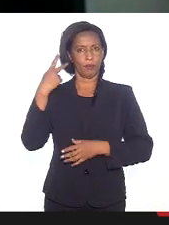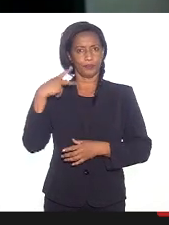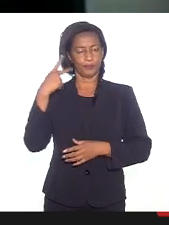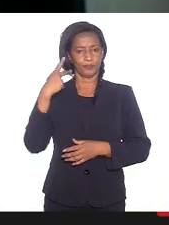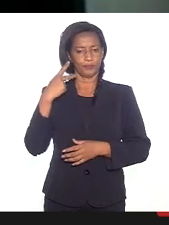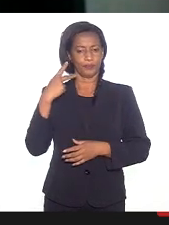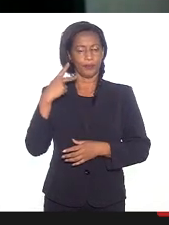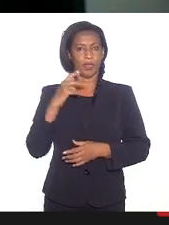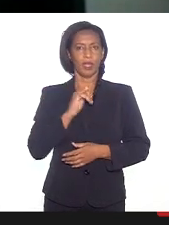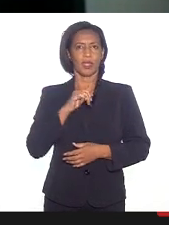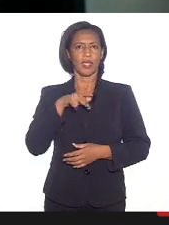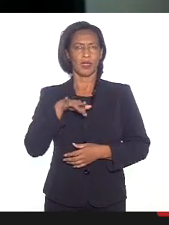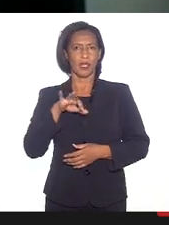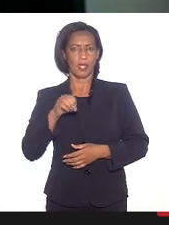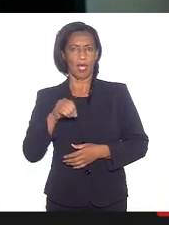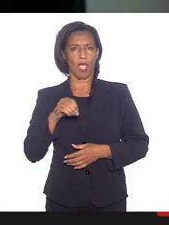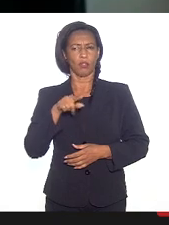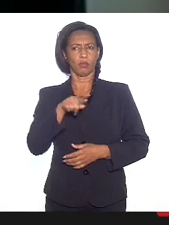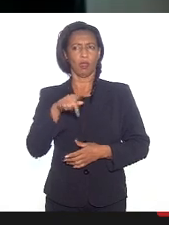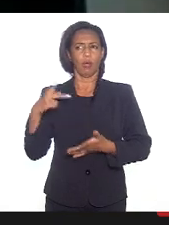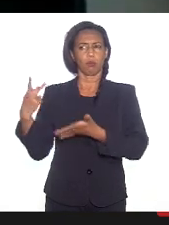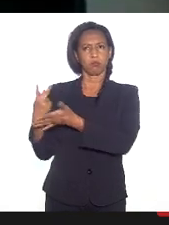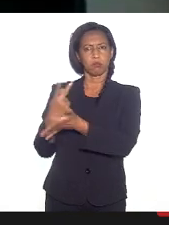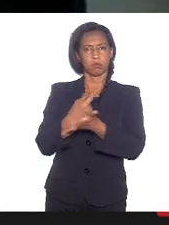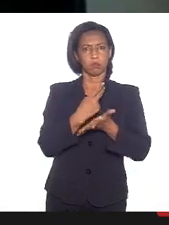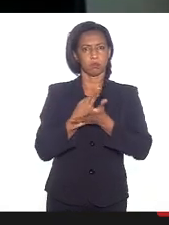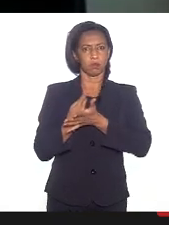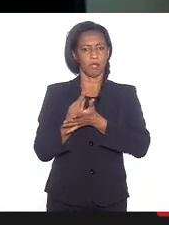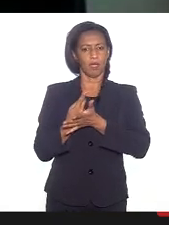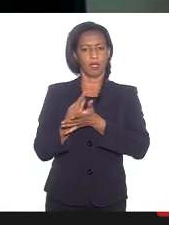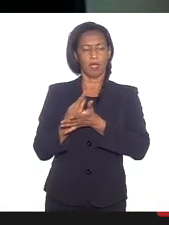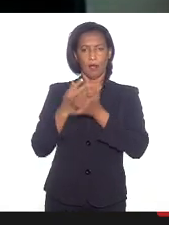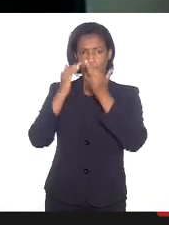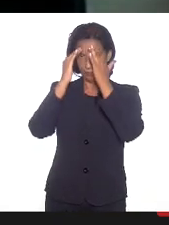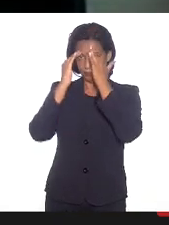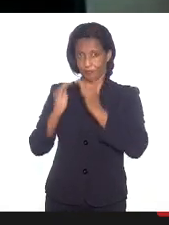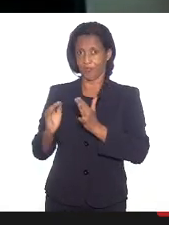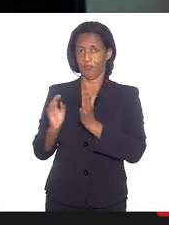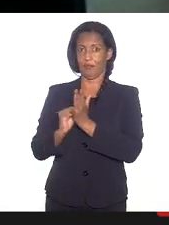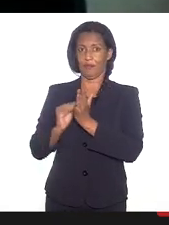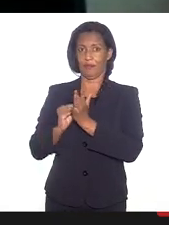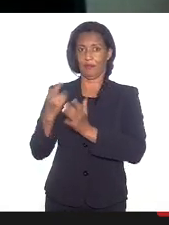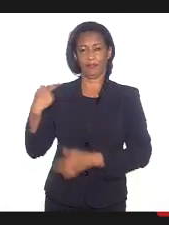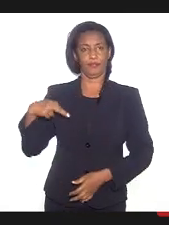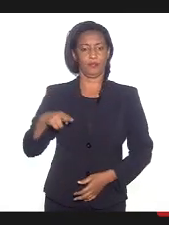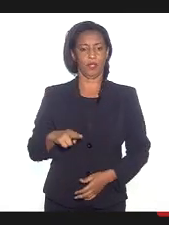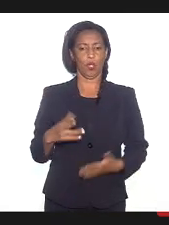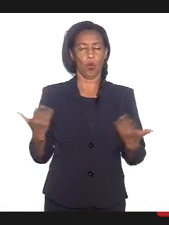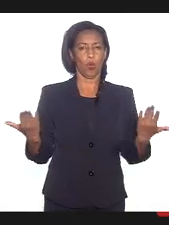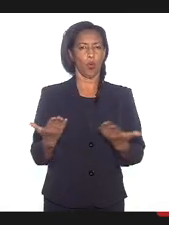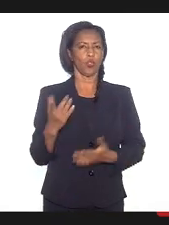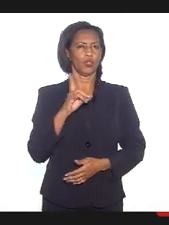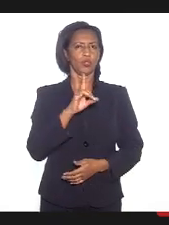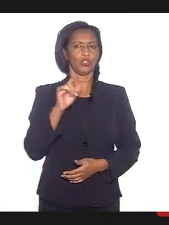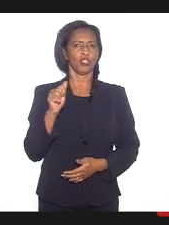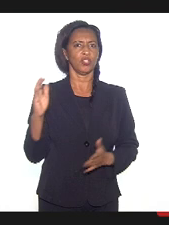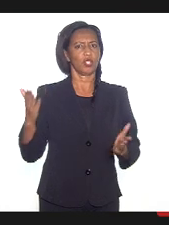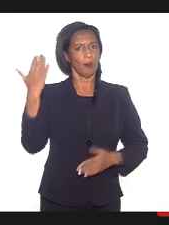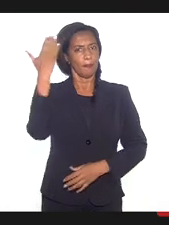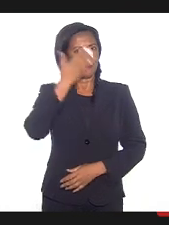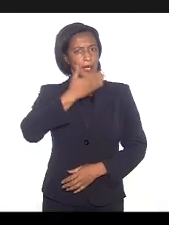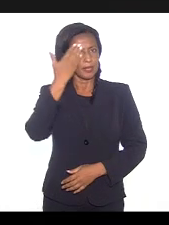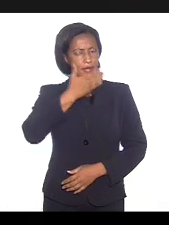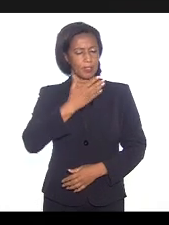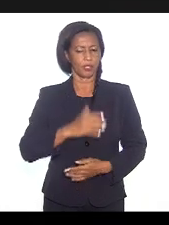de Inquérito que apura os casos de intolerância religiosa. No dia de hoje, já estão presentes